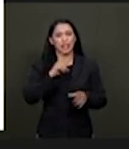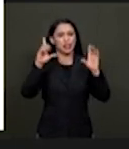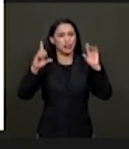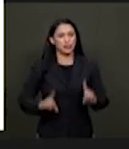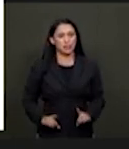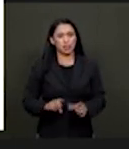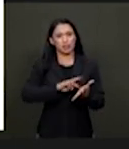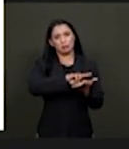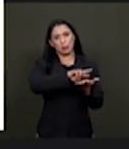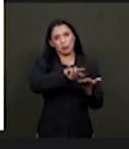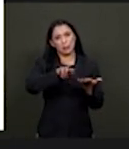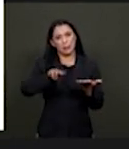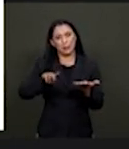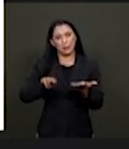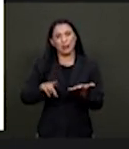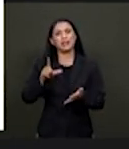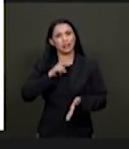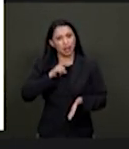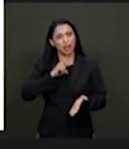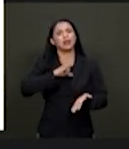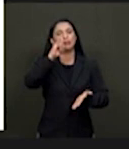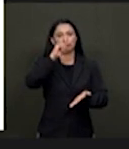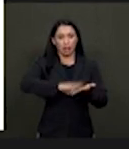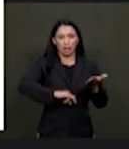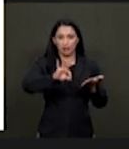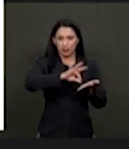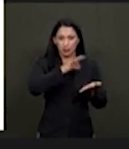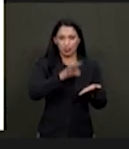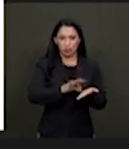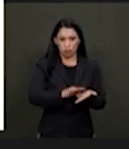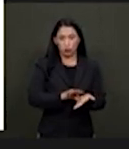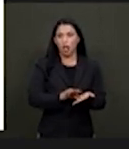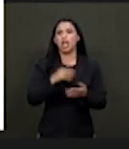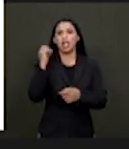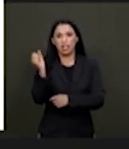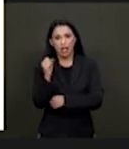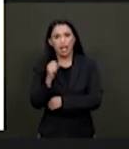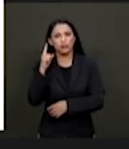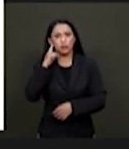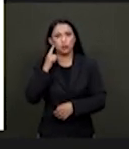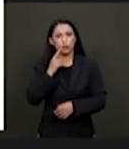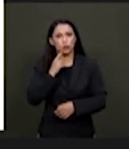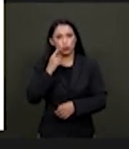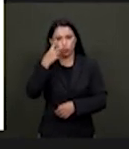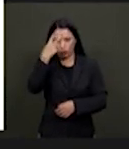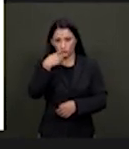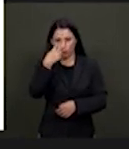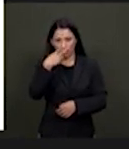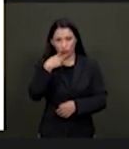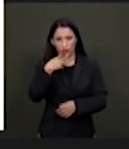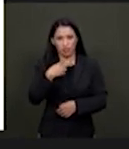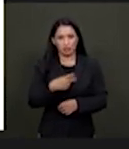matripulados no ensino superior, inclusive deficiências mais severas, como surdos, cegos, pessoas com